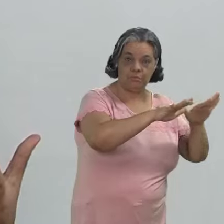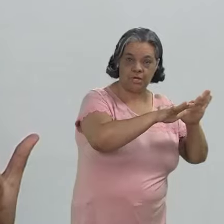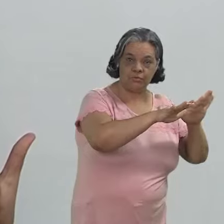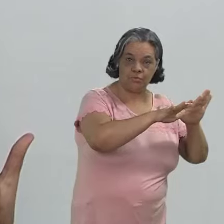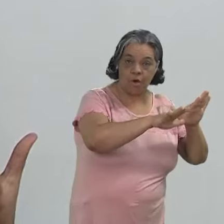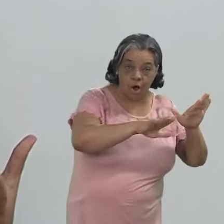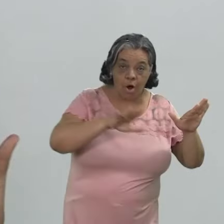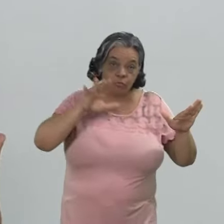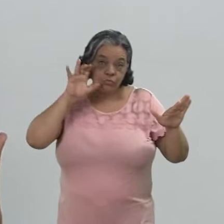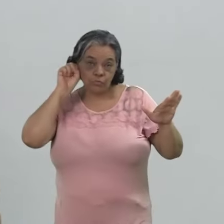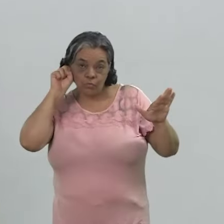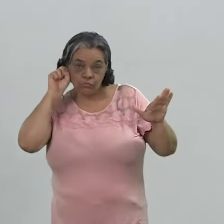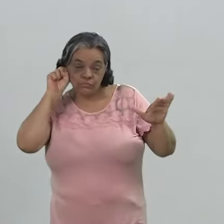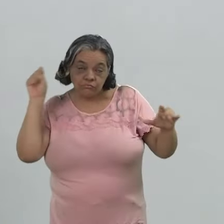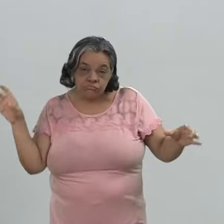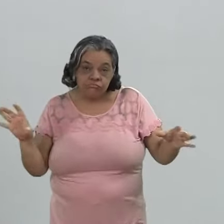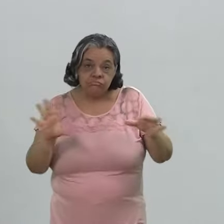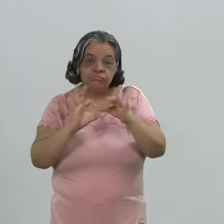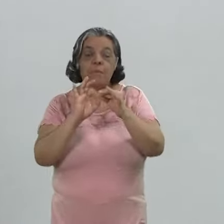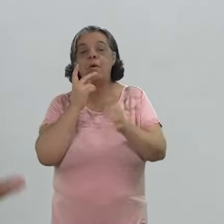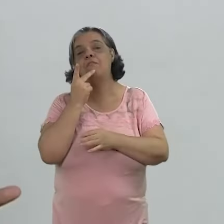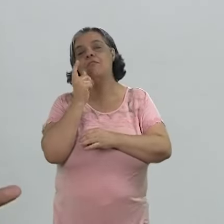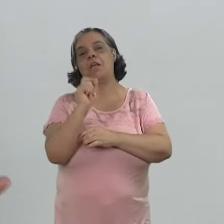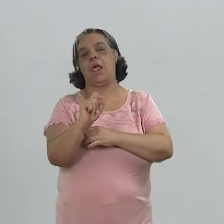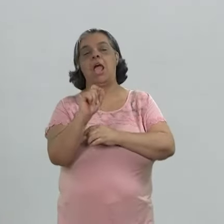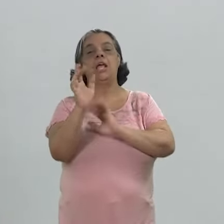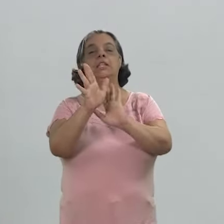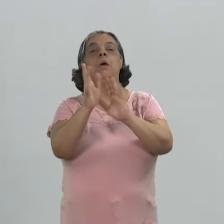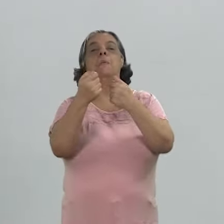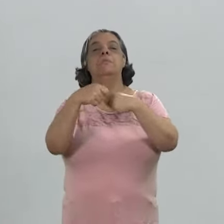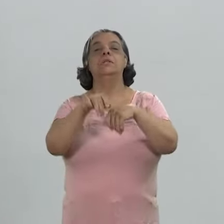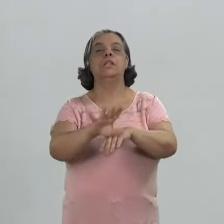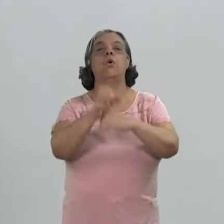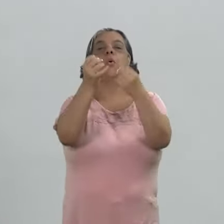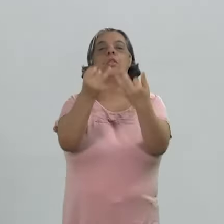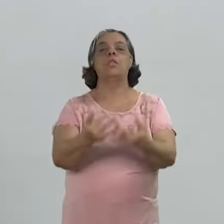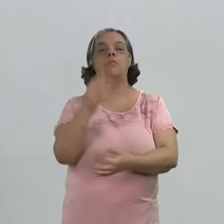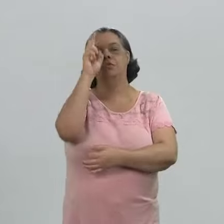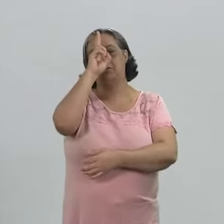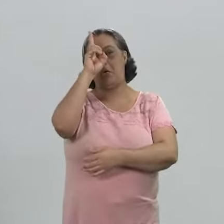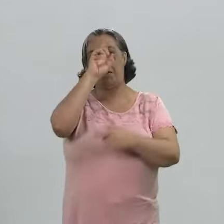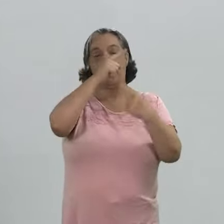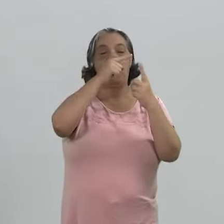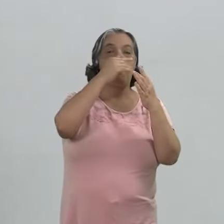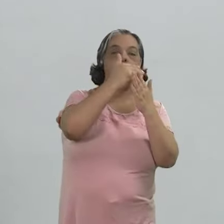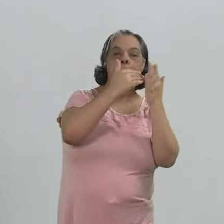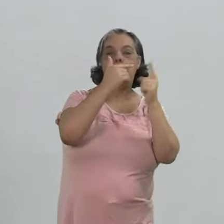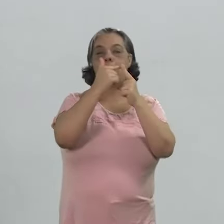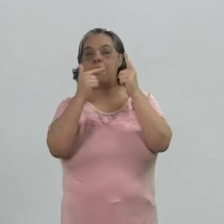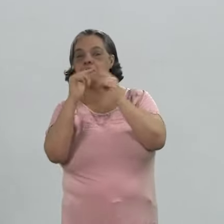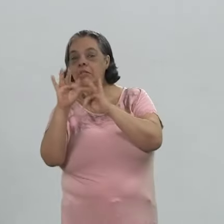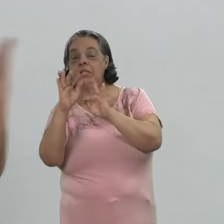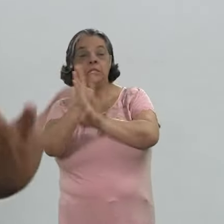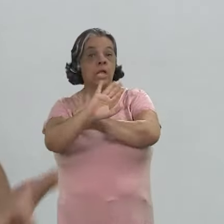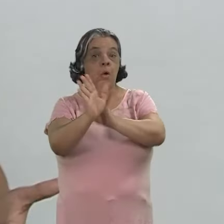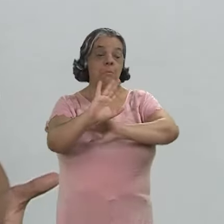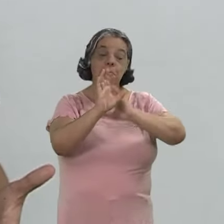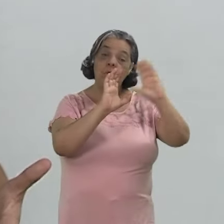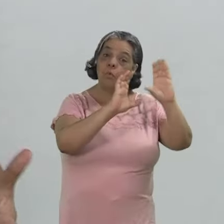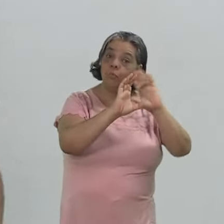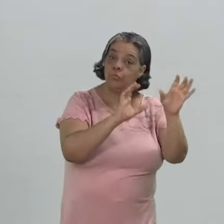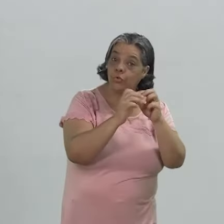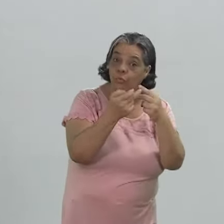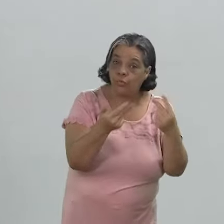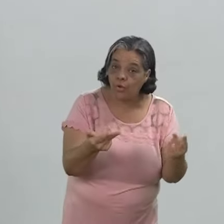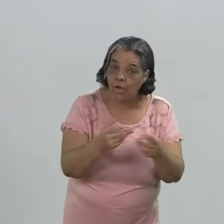associadas ao som para dizer, não necessariamente contar uma história, começo, meio e fim, mas para comunicar